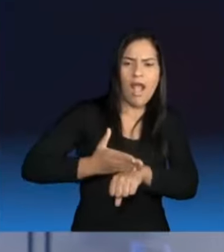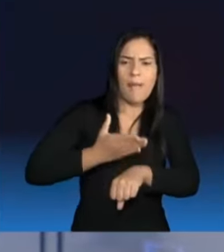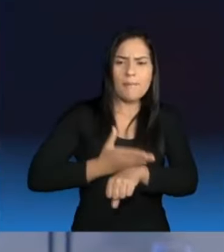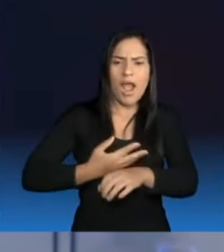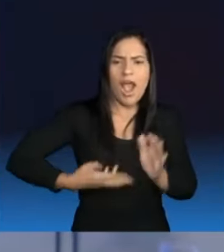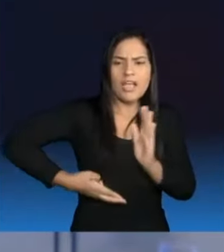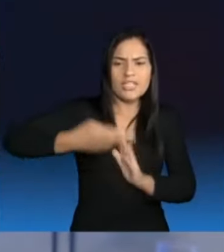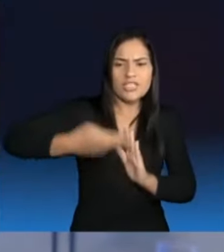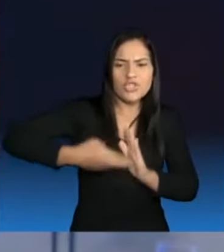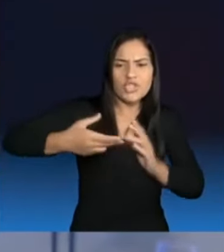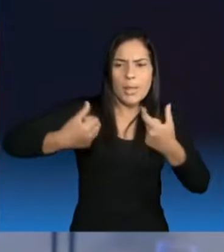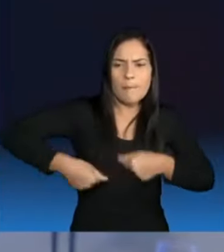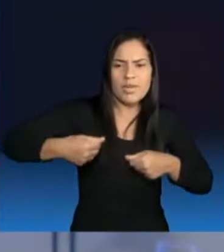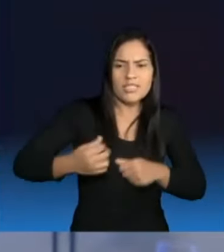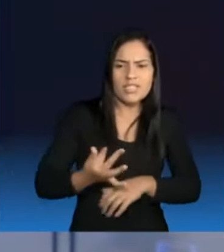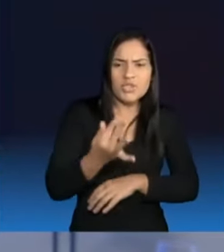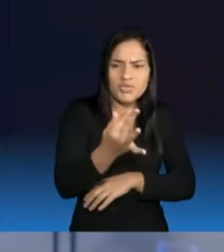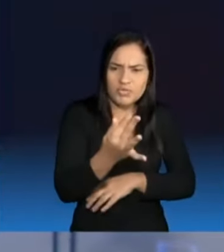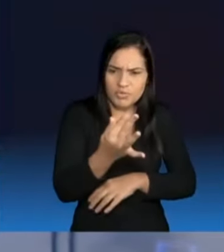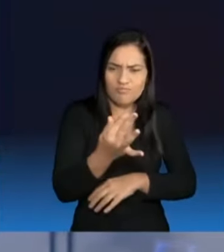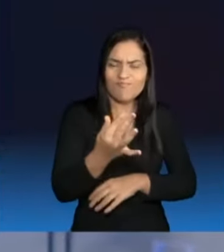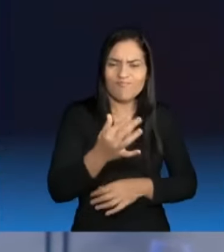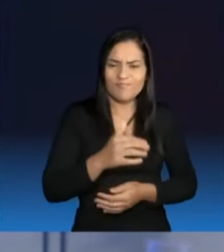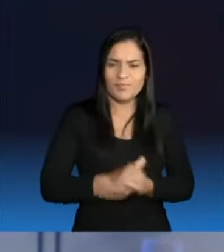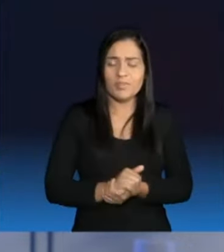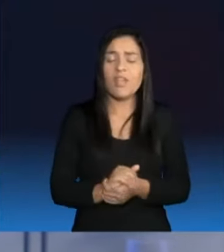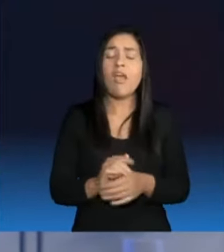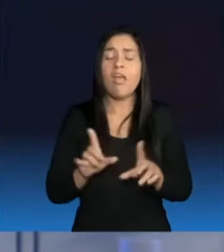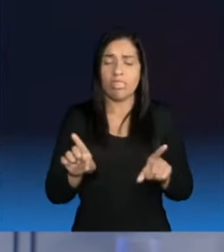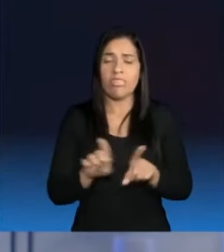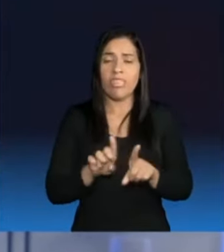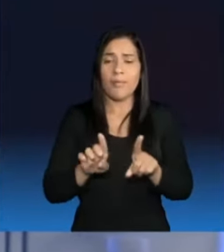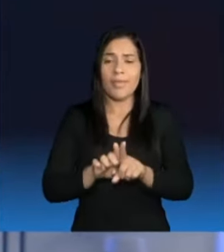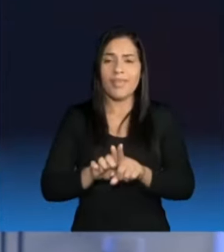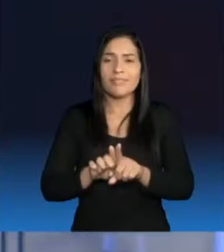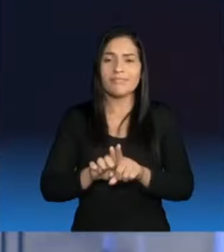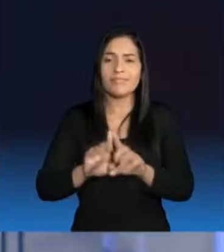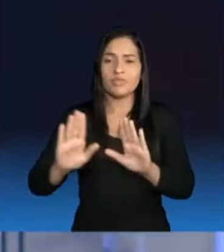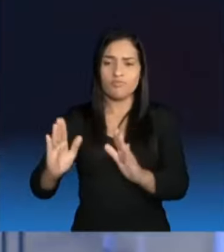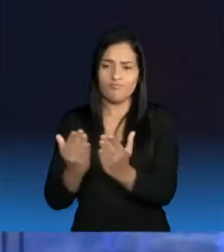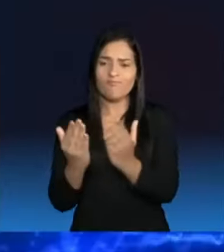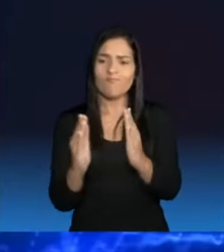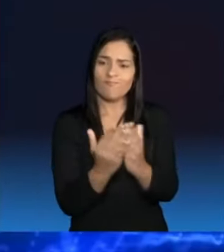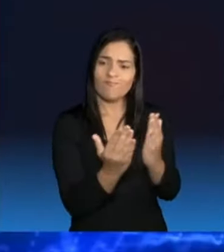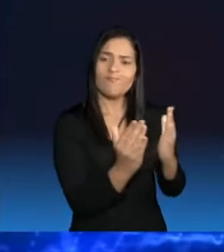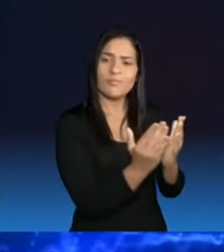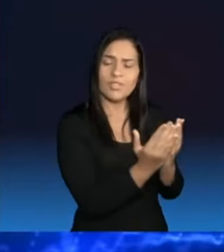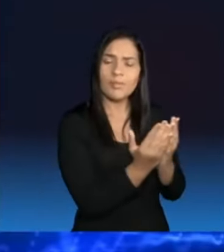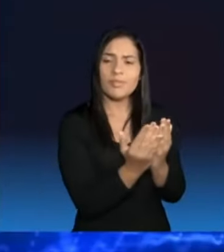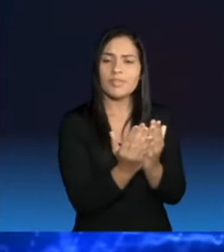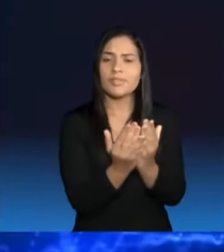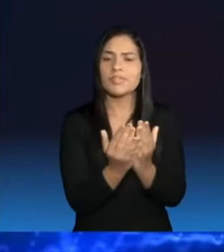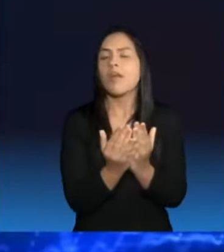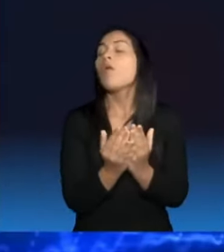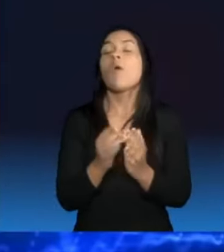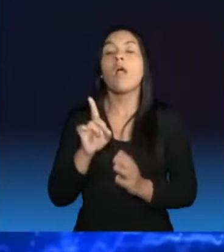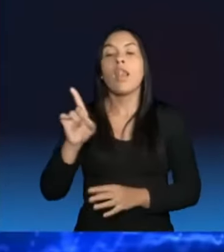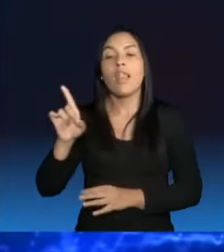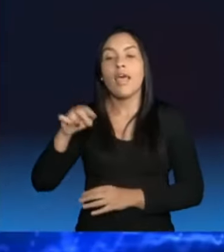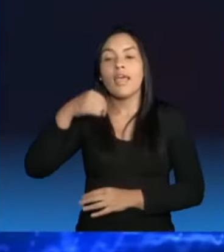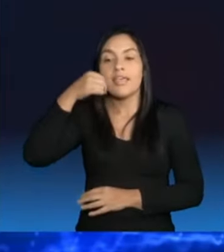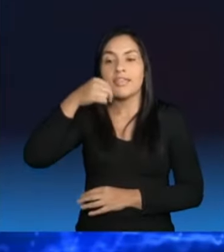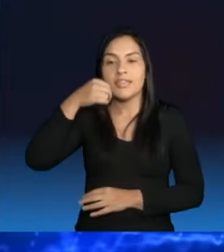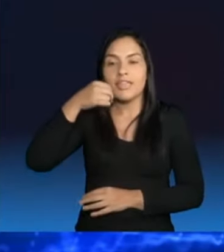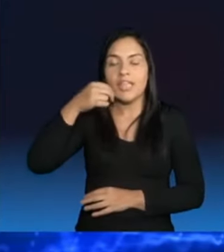E vamos falar também de unidades fechadas, candidato? Foi em Natal que nós vimos, nesses últimos meses, a USF do